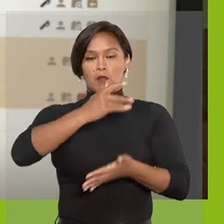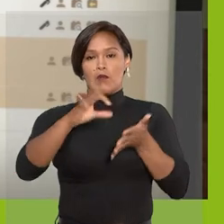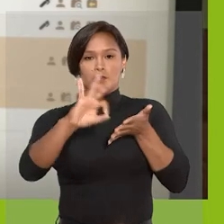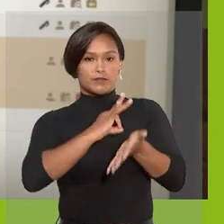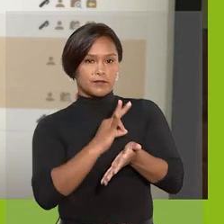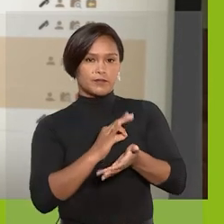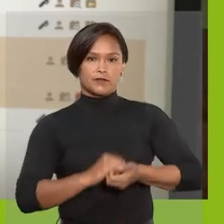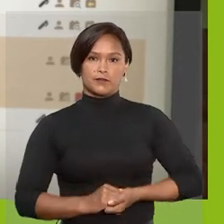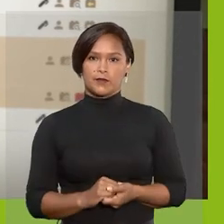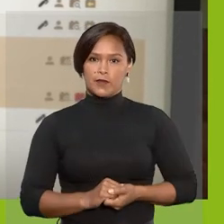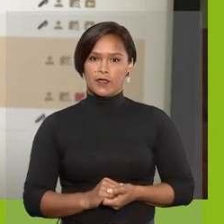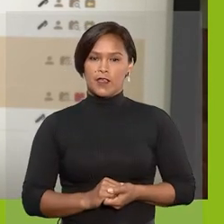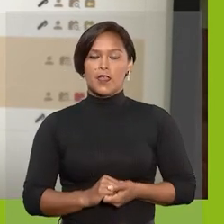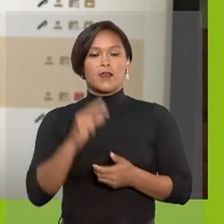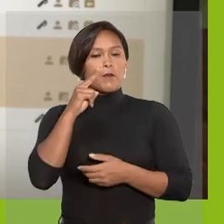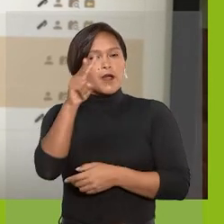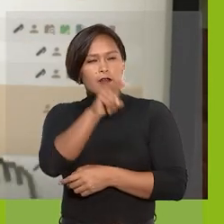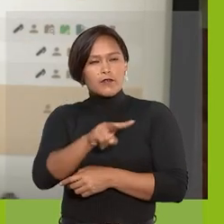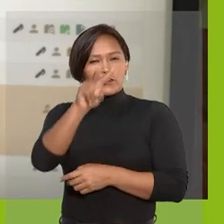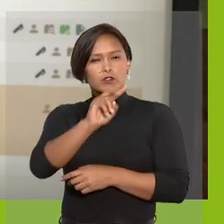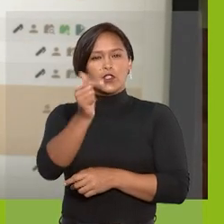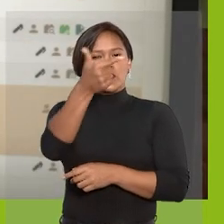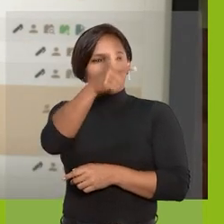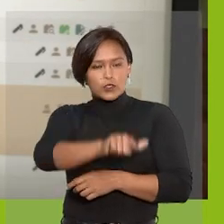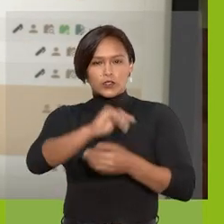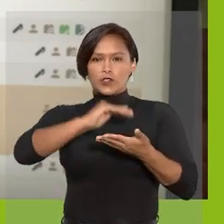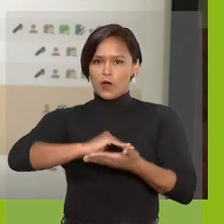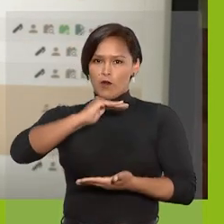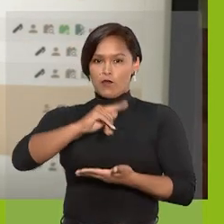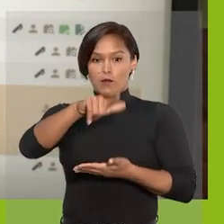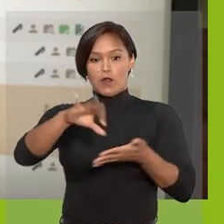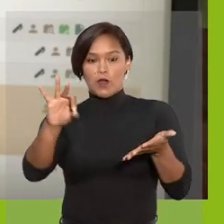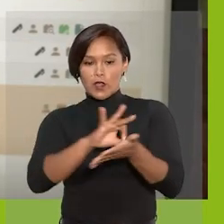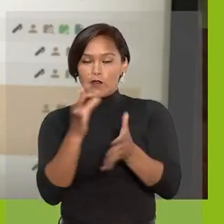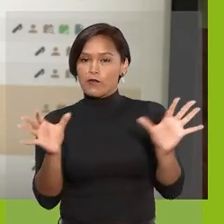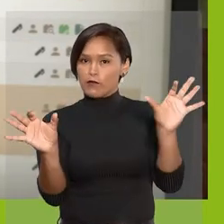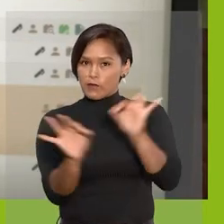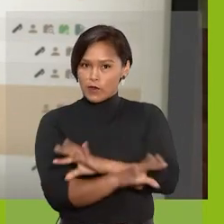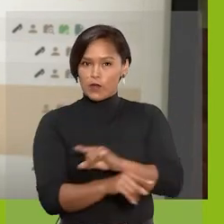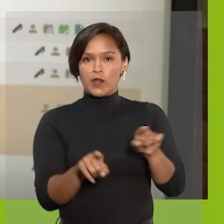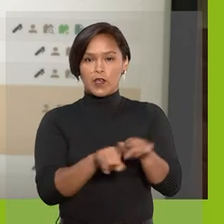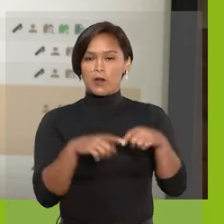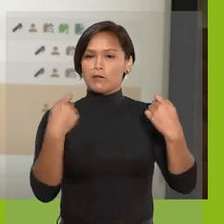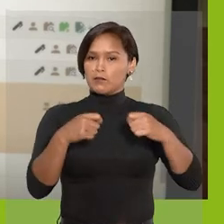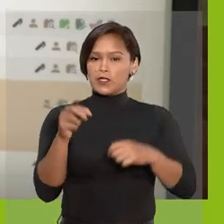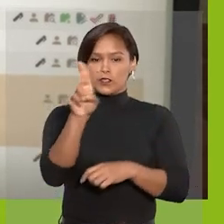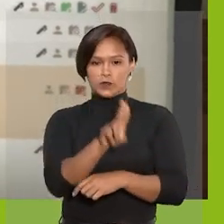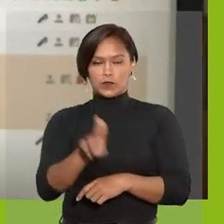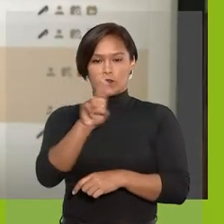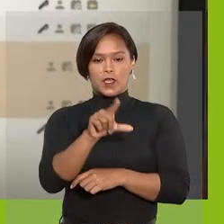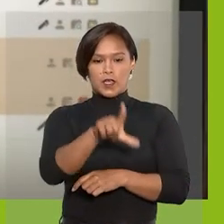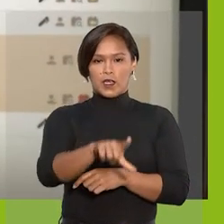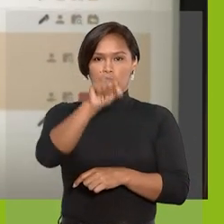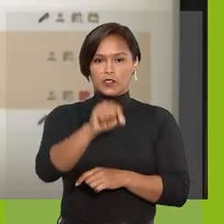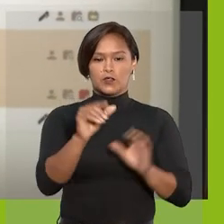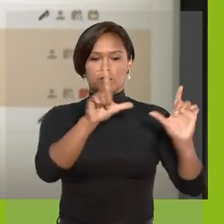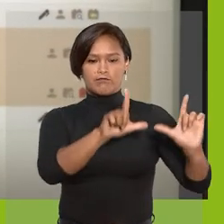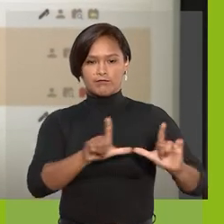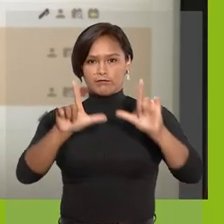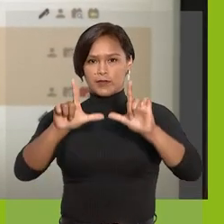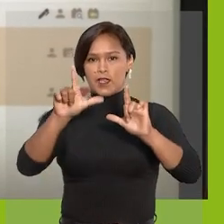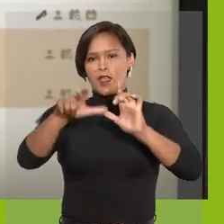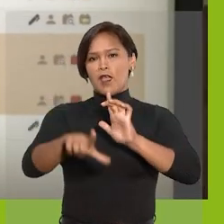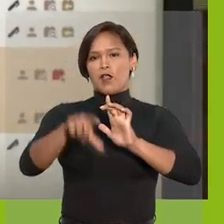assinatura. Para visualizar e reabrir um bloco que foi concluído, o usuário deve selecionar neste campo